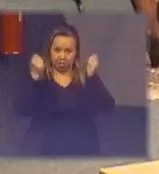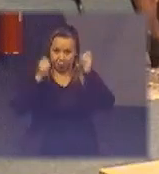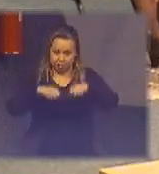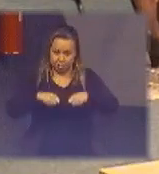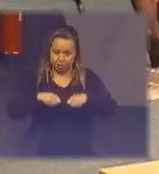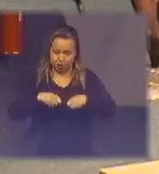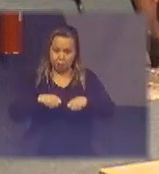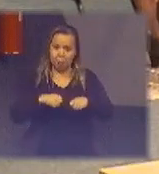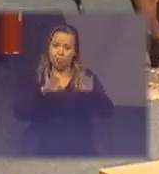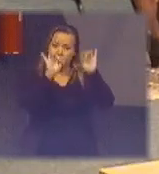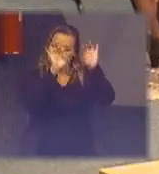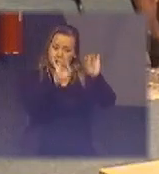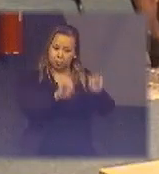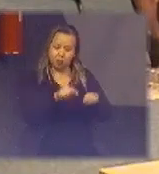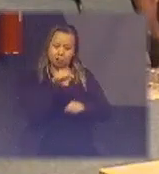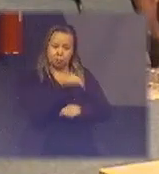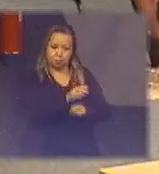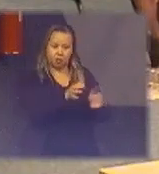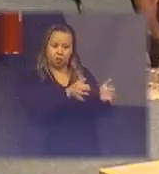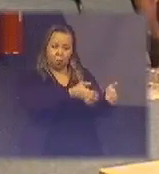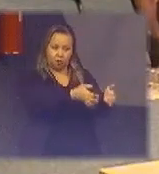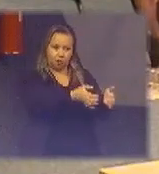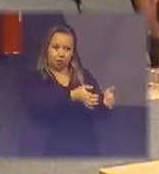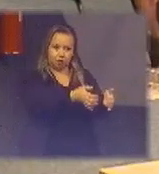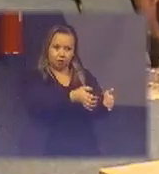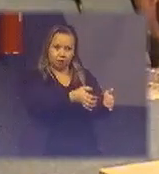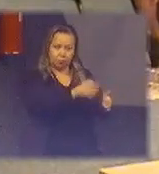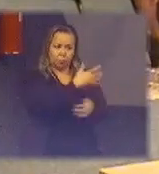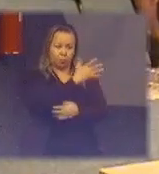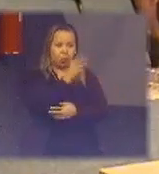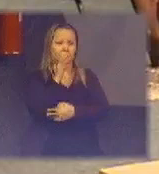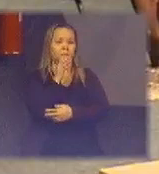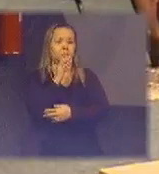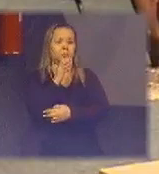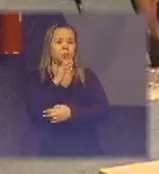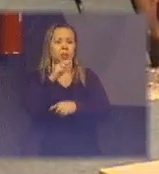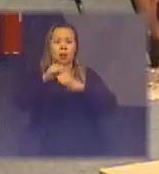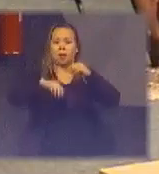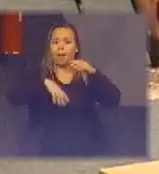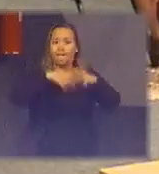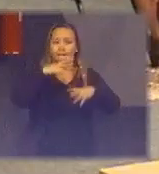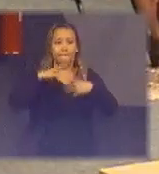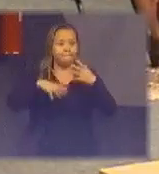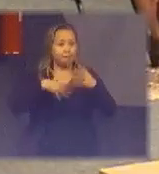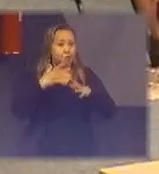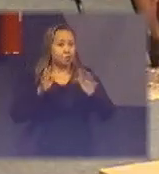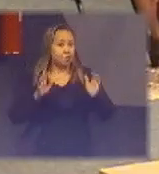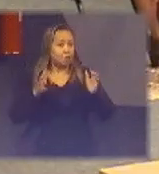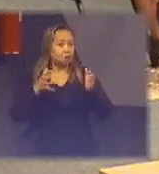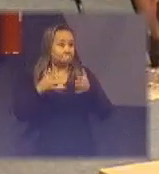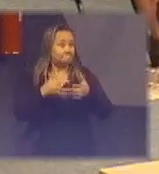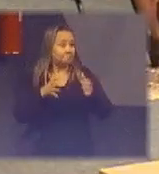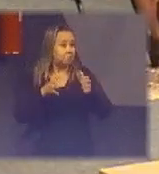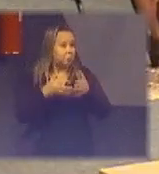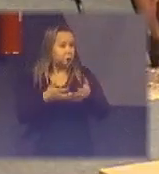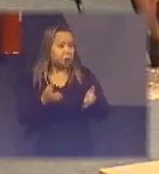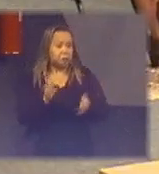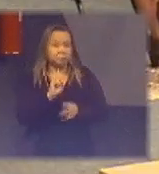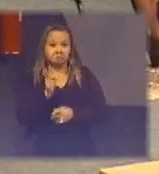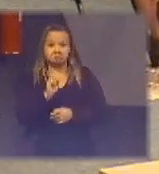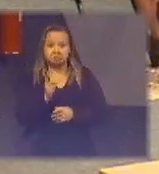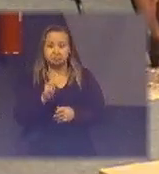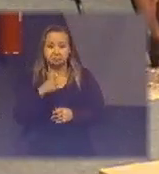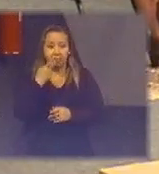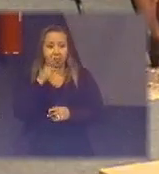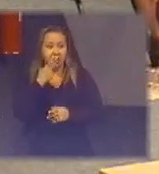ambiental a gente já tentou misturar turmas e não dá certo o órgão ambiental não se aproxima não traz as dúvidas e o